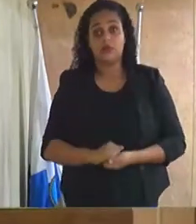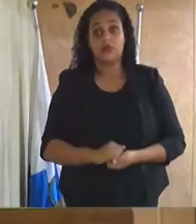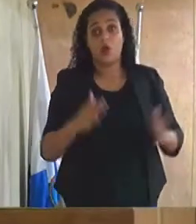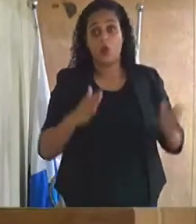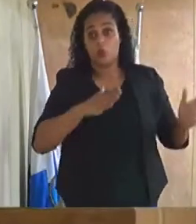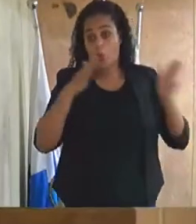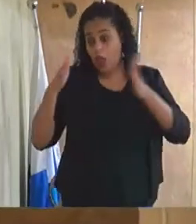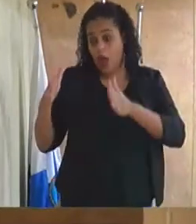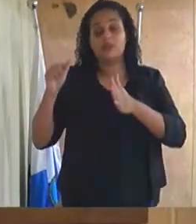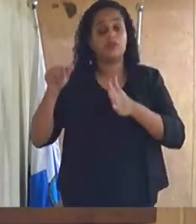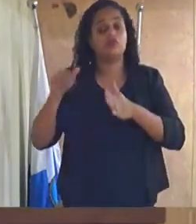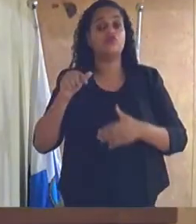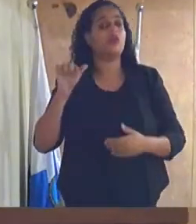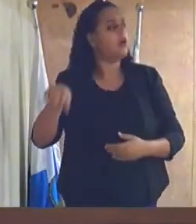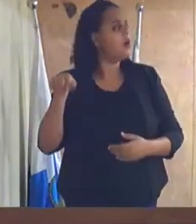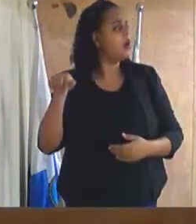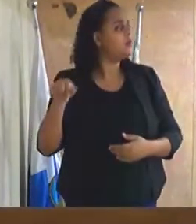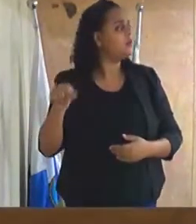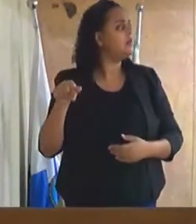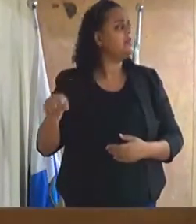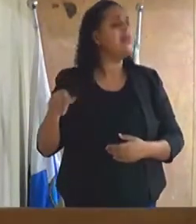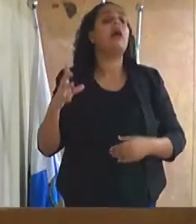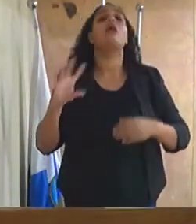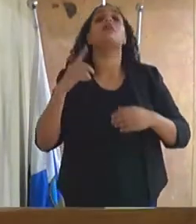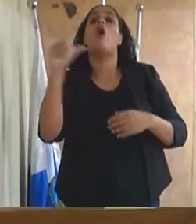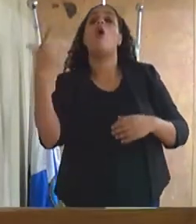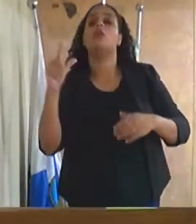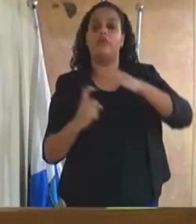de cá também tem uma grande feira